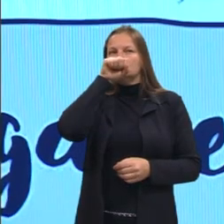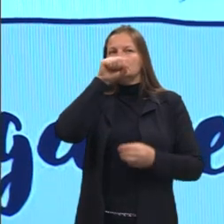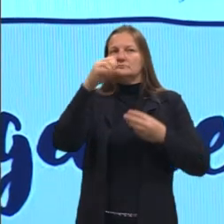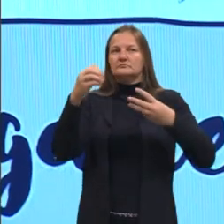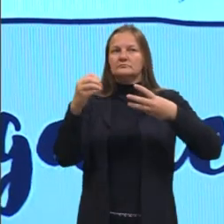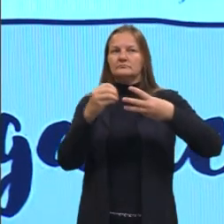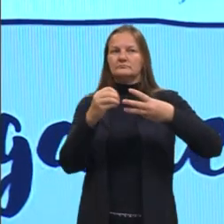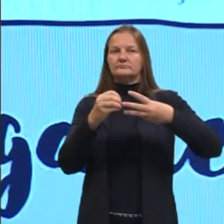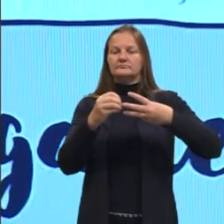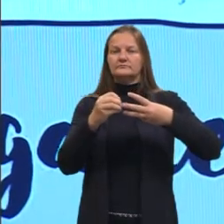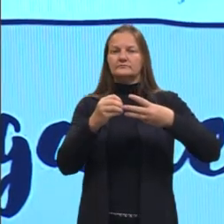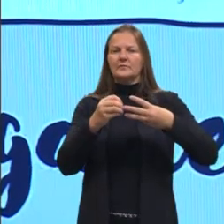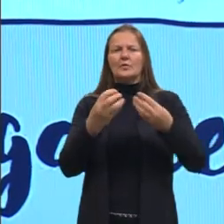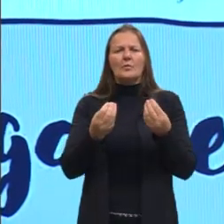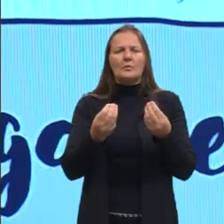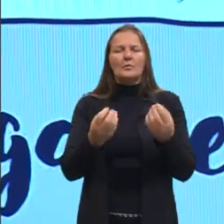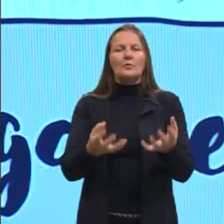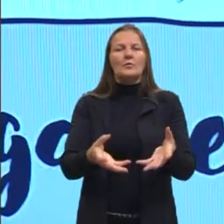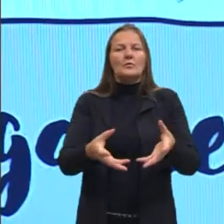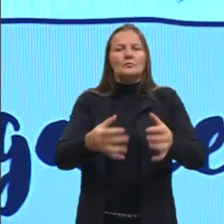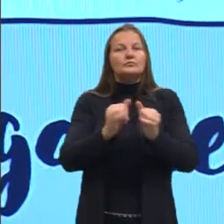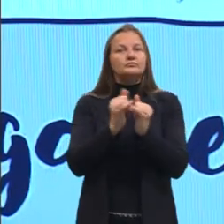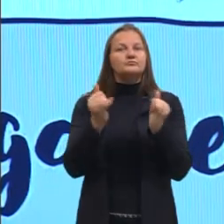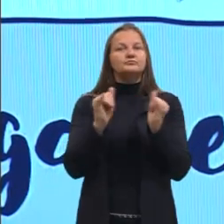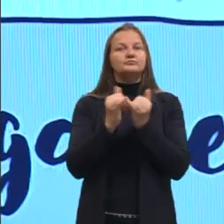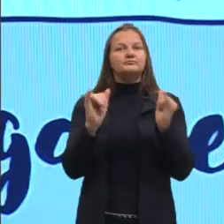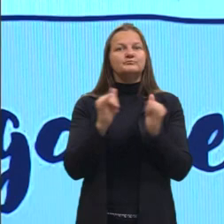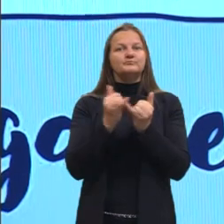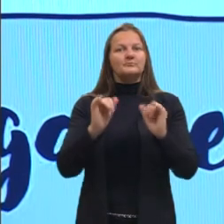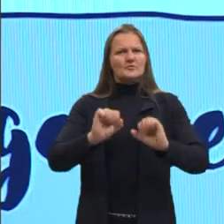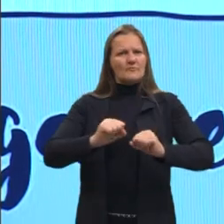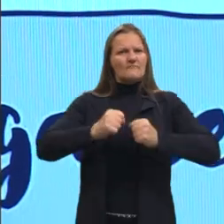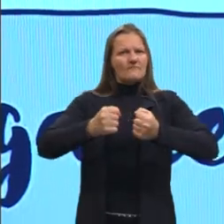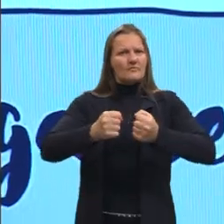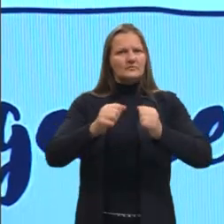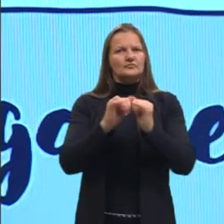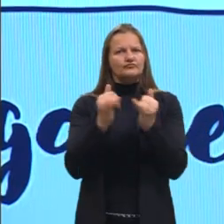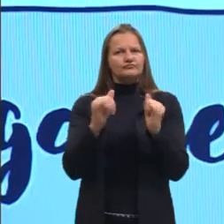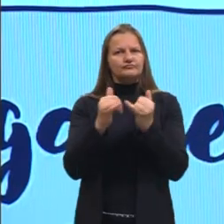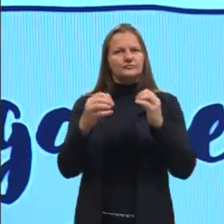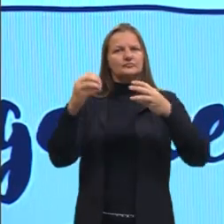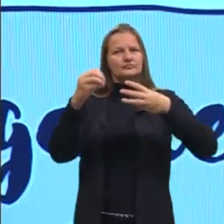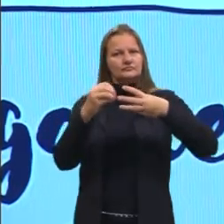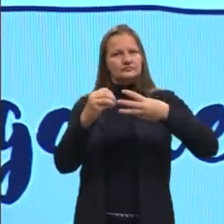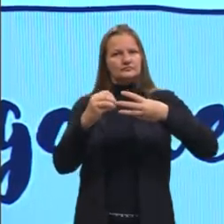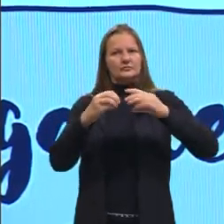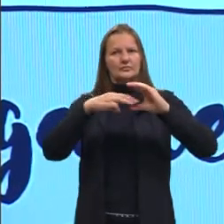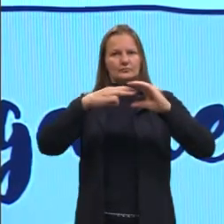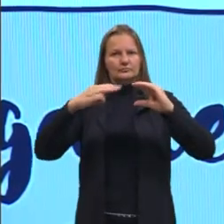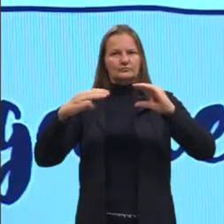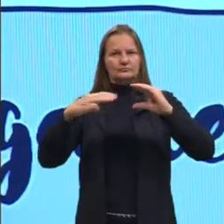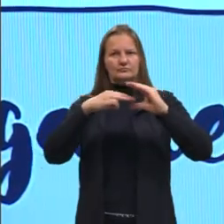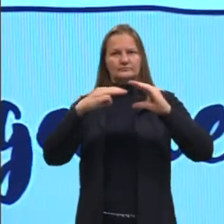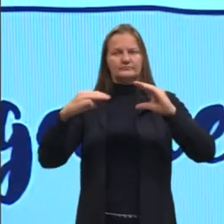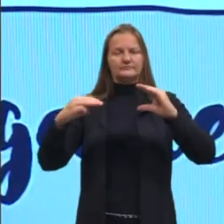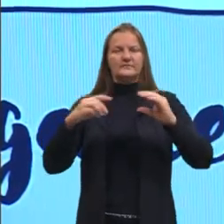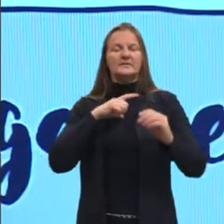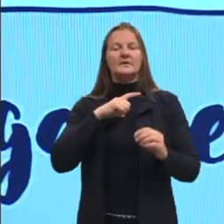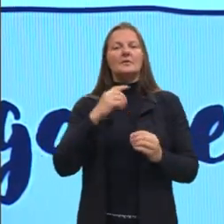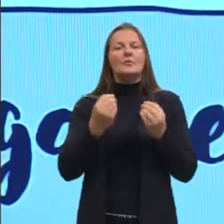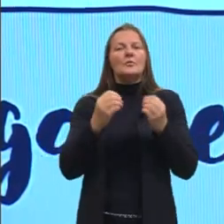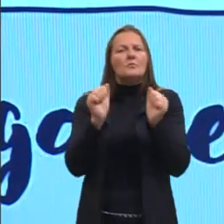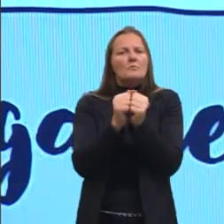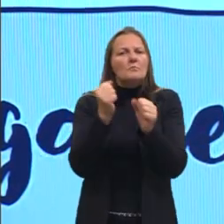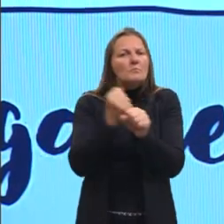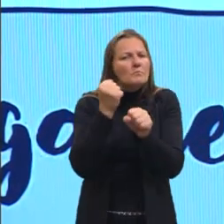processo de obtenção de energia da célula. Então, a mitocôndria, quando a gente falar em energia, produção